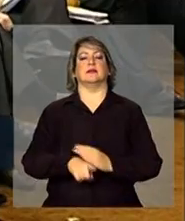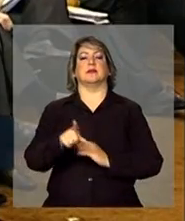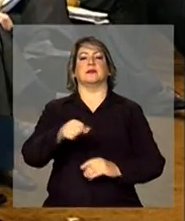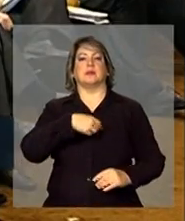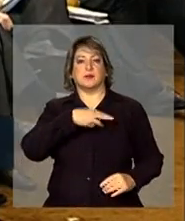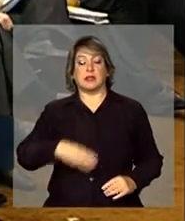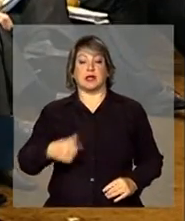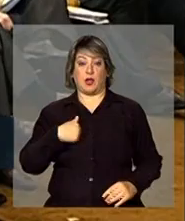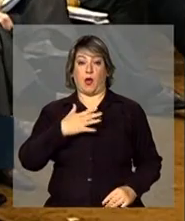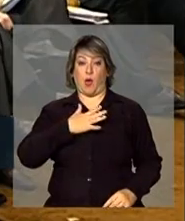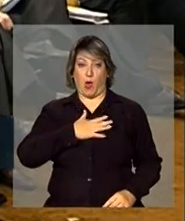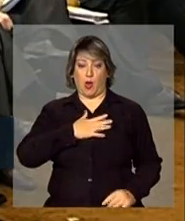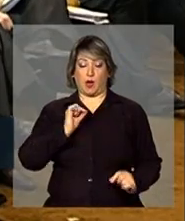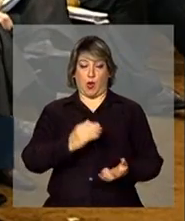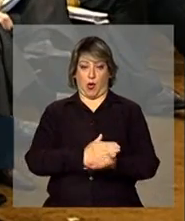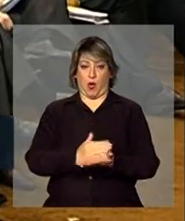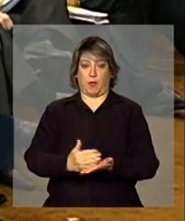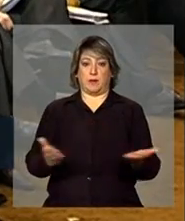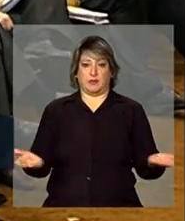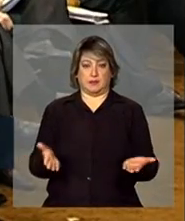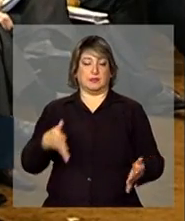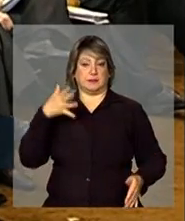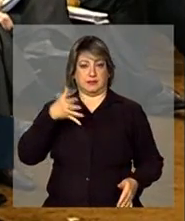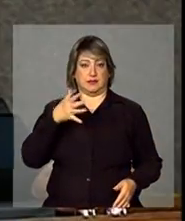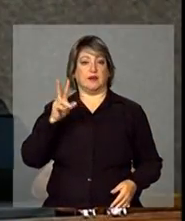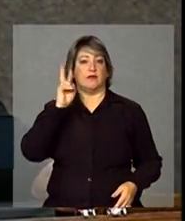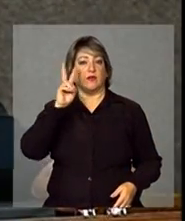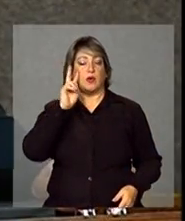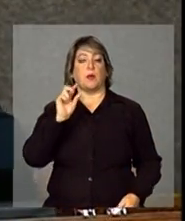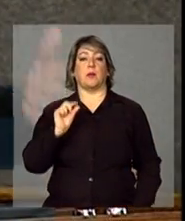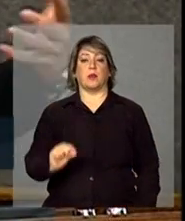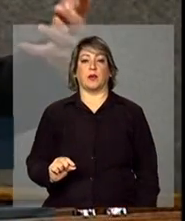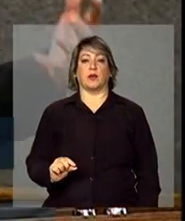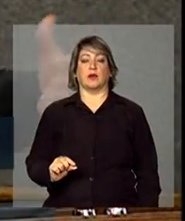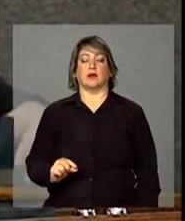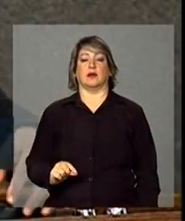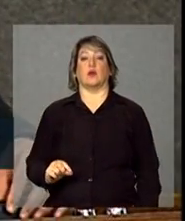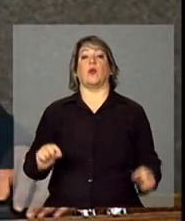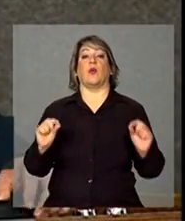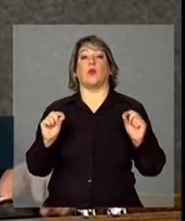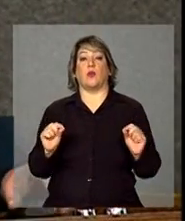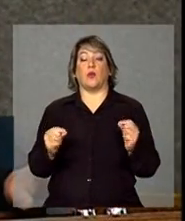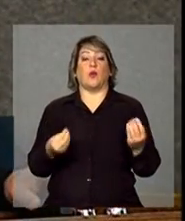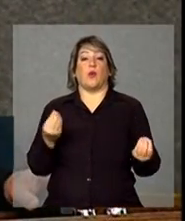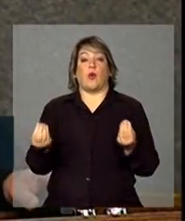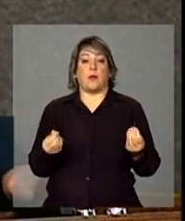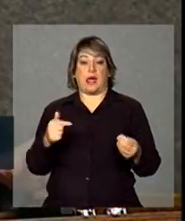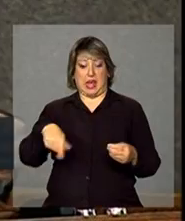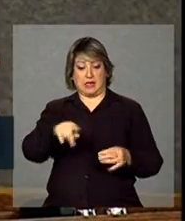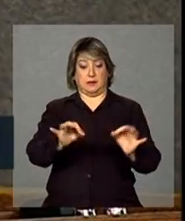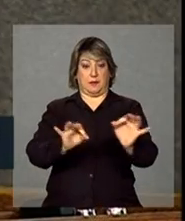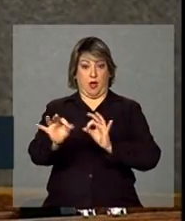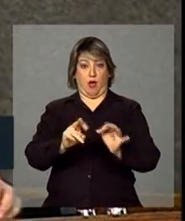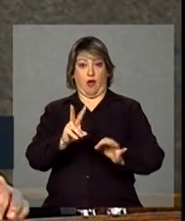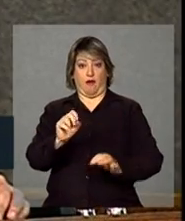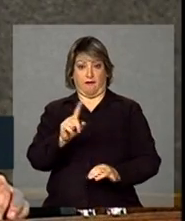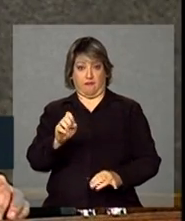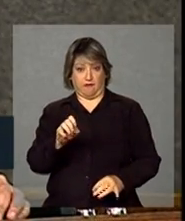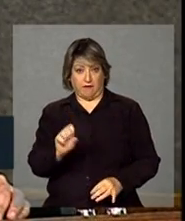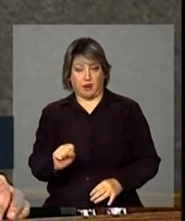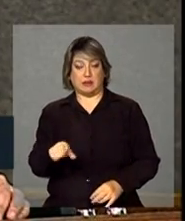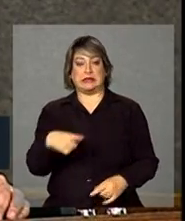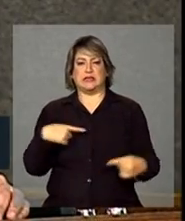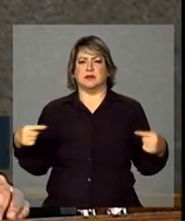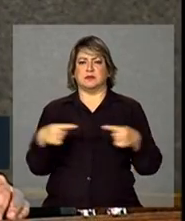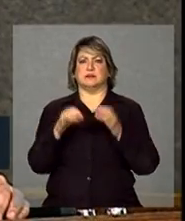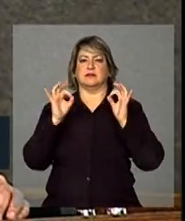Eu gostaria de iniciar dizendo um pouco sobre o que está por trás desse projeto Vozes, que tem muito a ver com